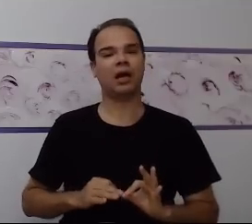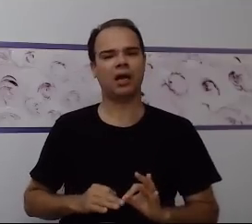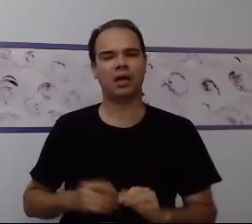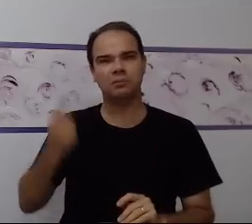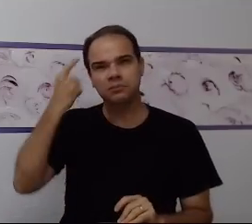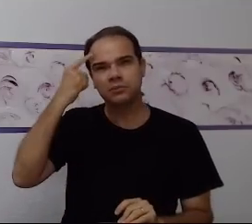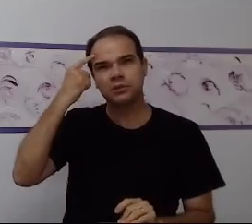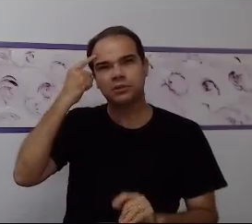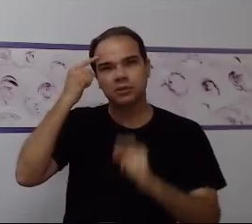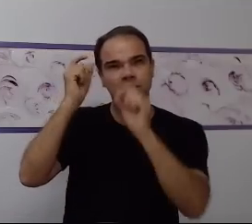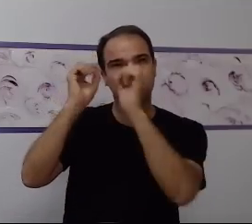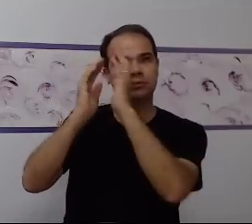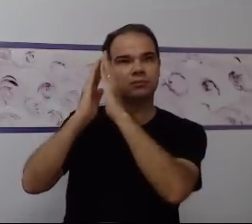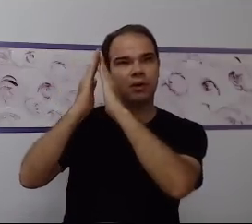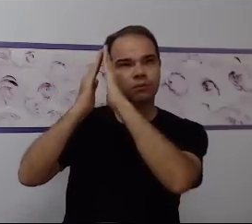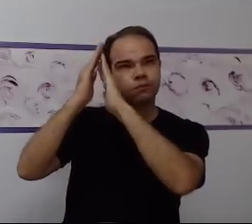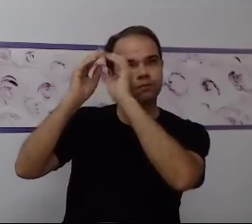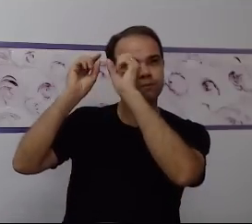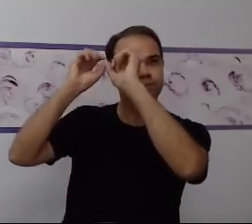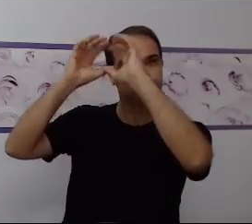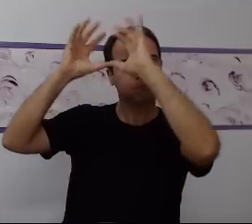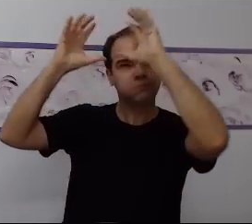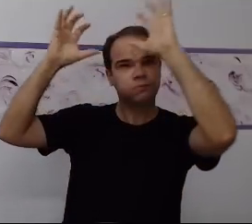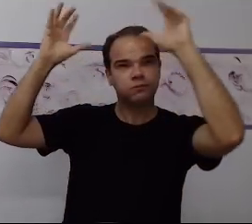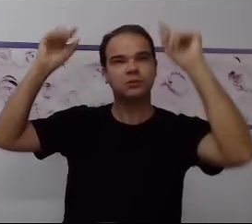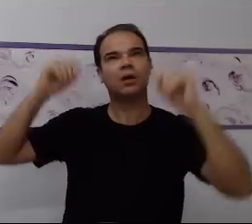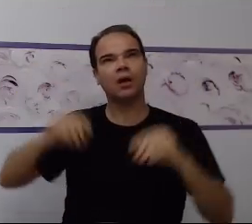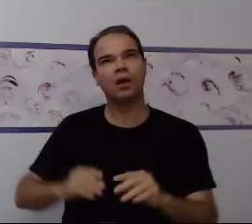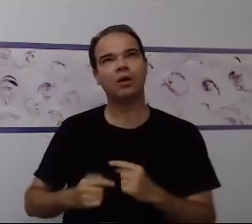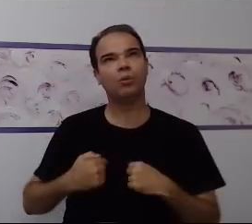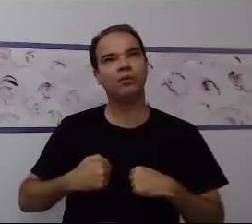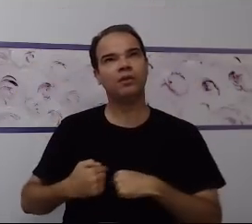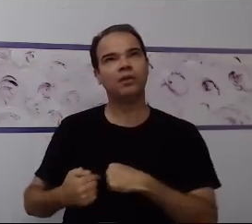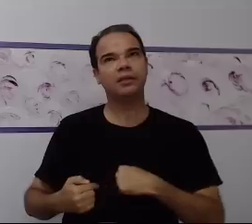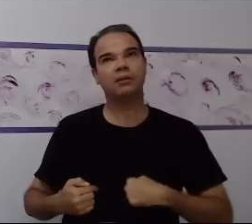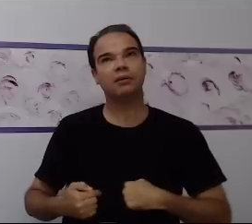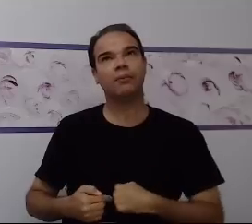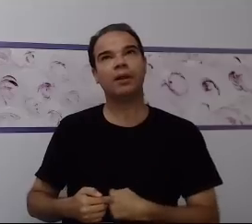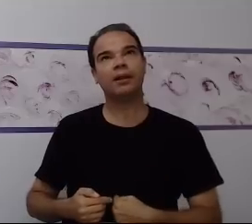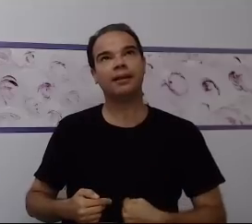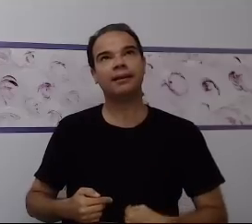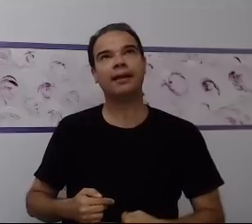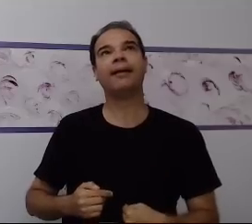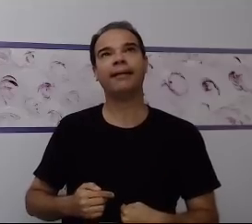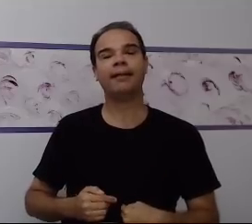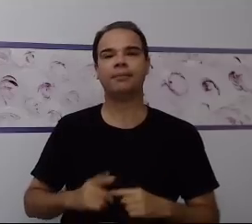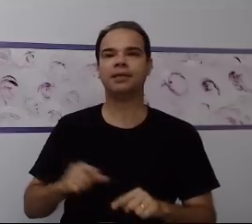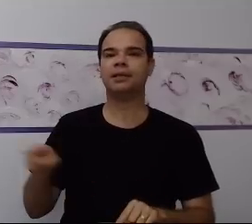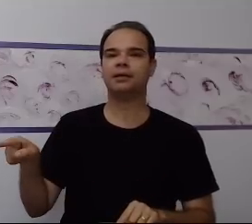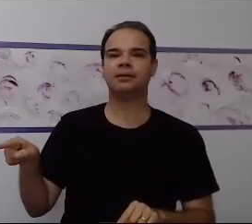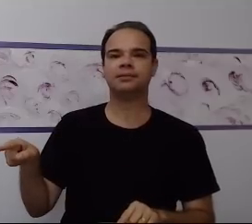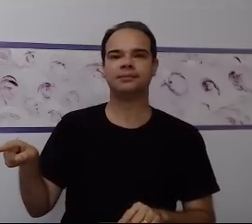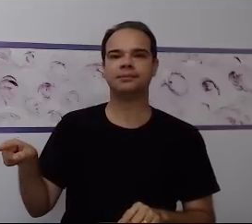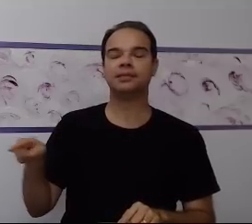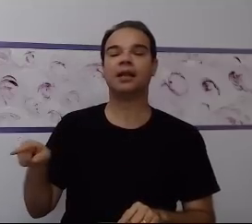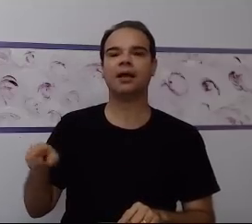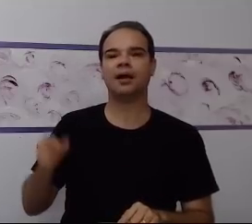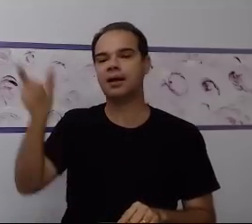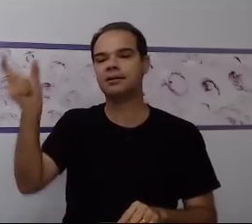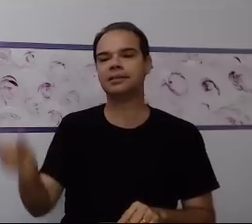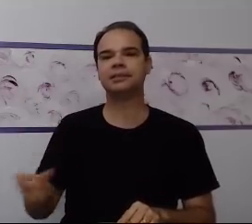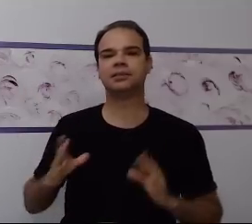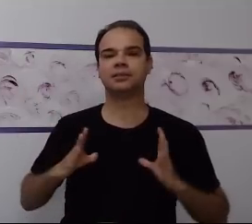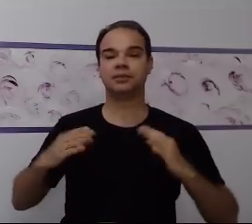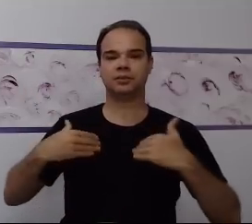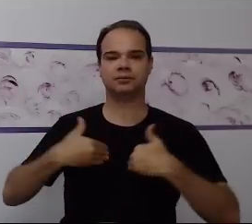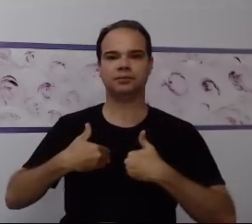essa imagem, essa estrutura dentro do nosso corpo. agora imagine essa criança com deficiência pensar dessa